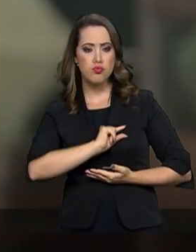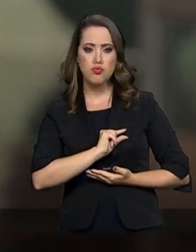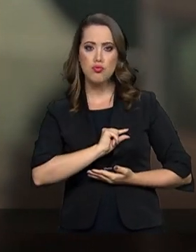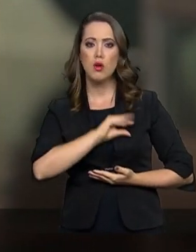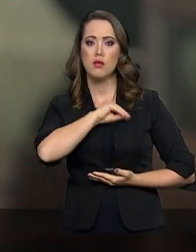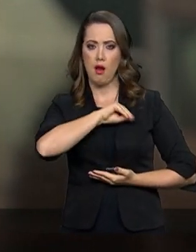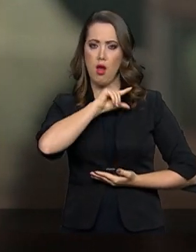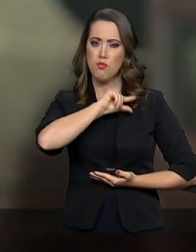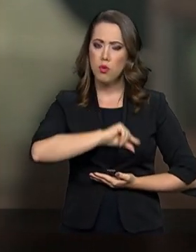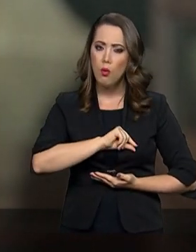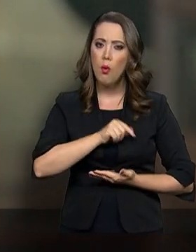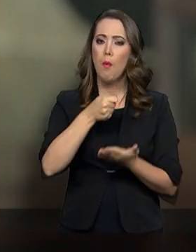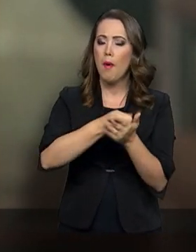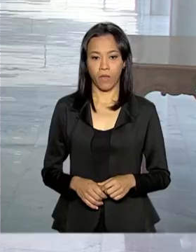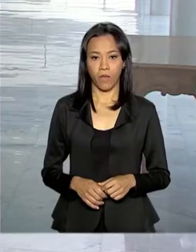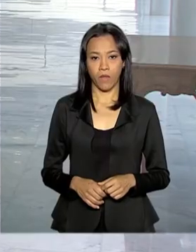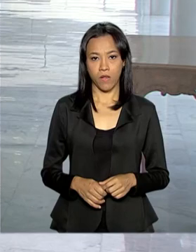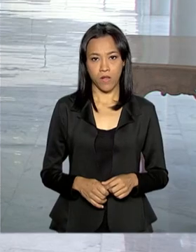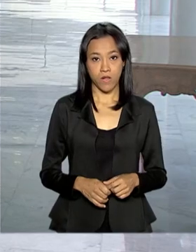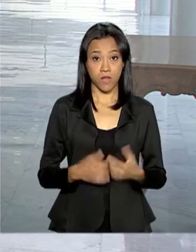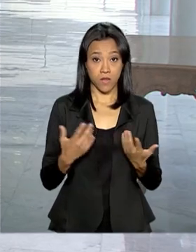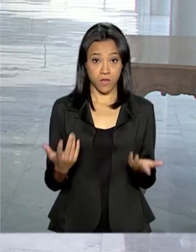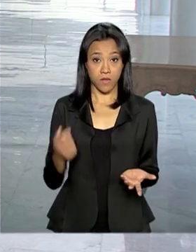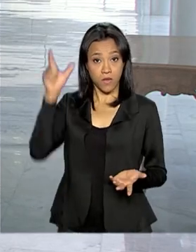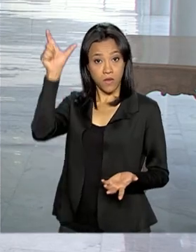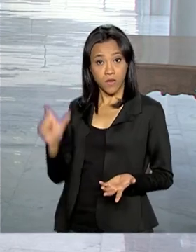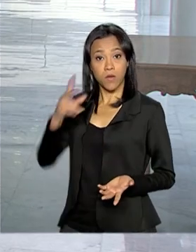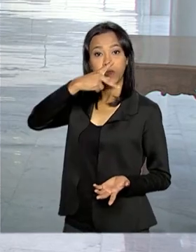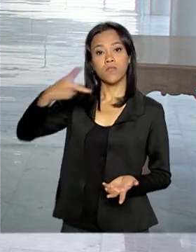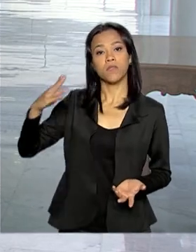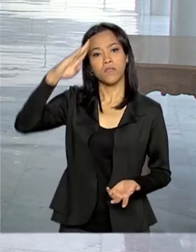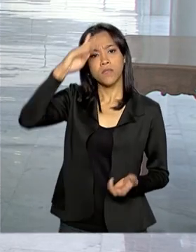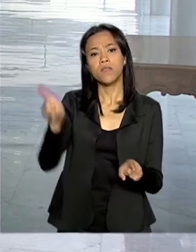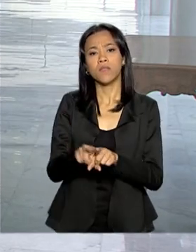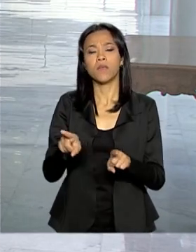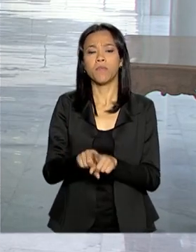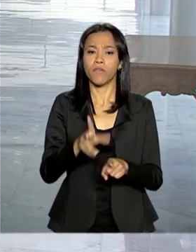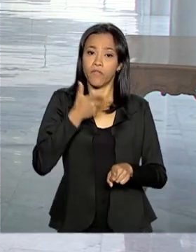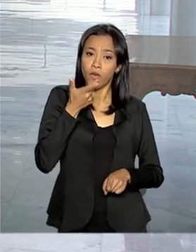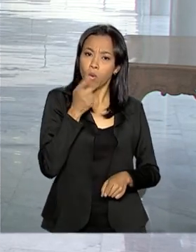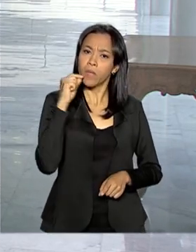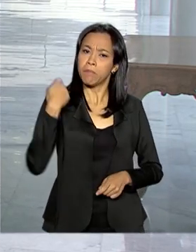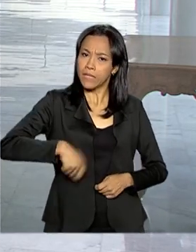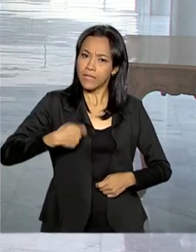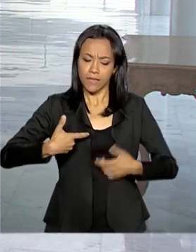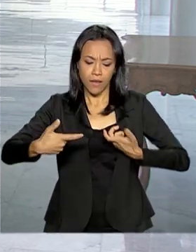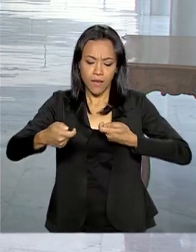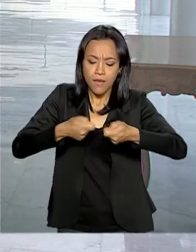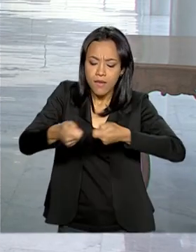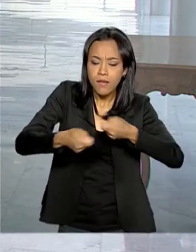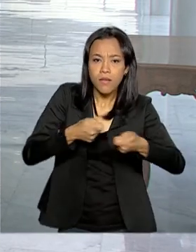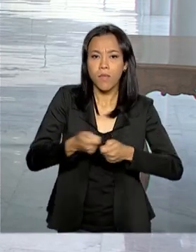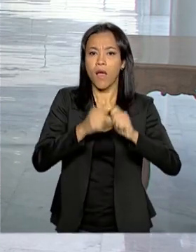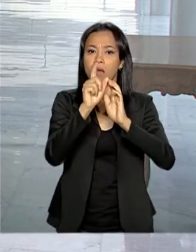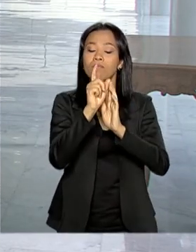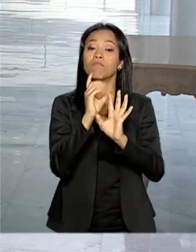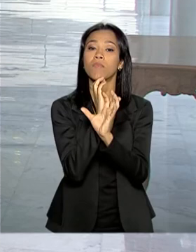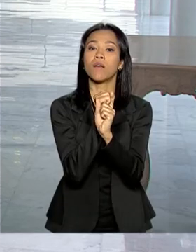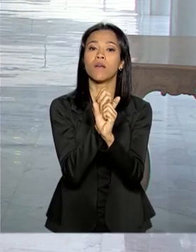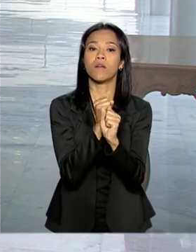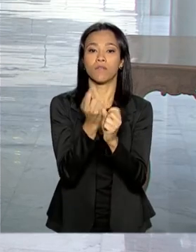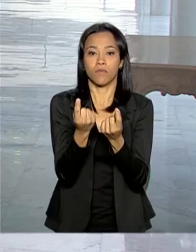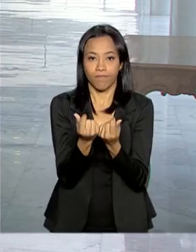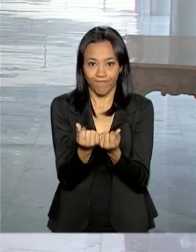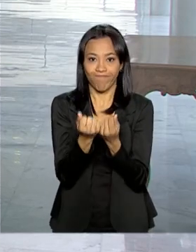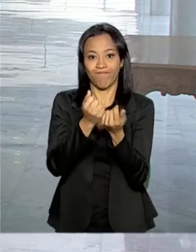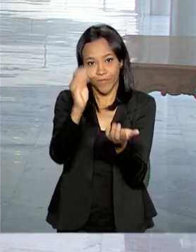contribuirá com menos ainda. O presidente também afirmou que é preciso equilibrar as contas do país para evitar que o